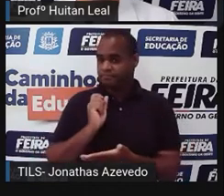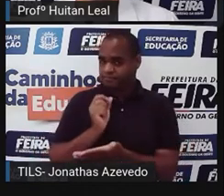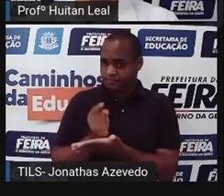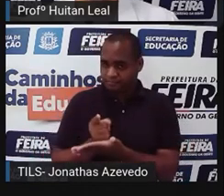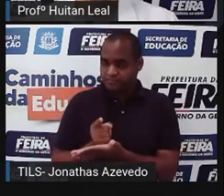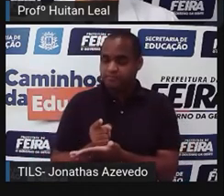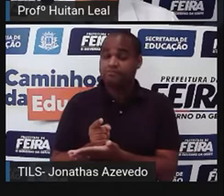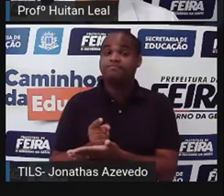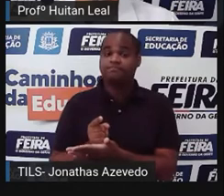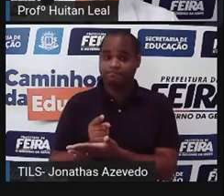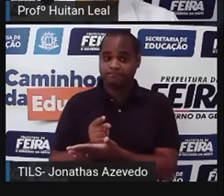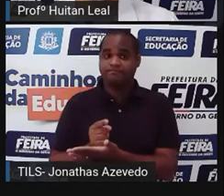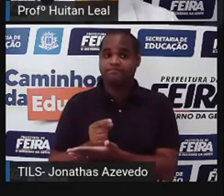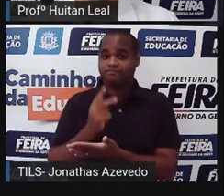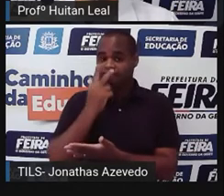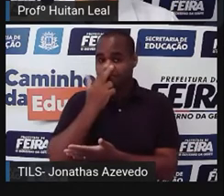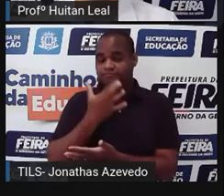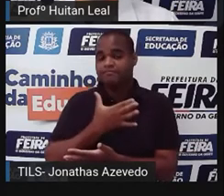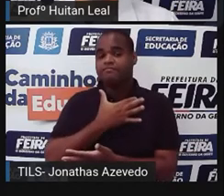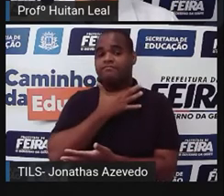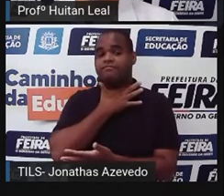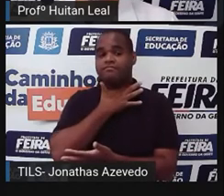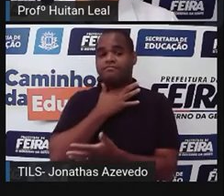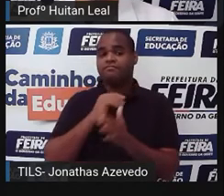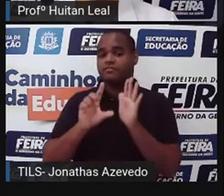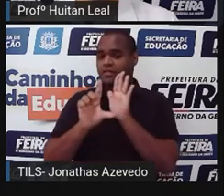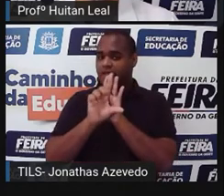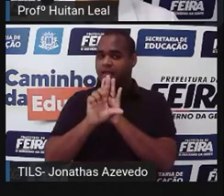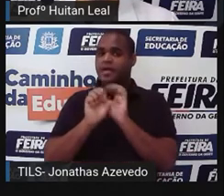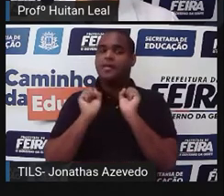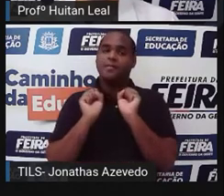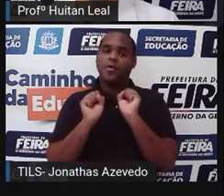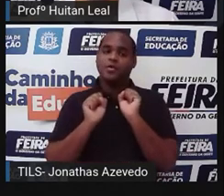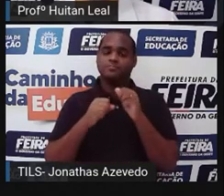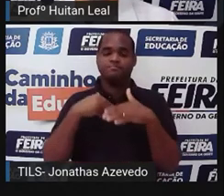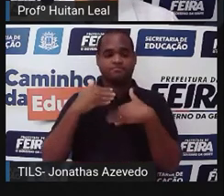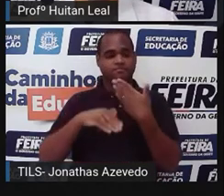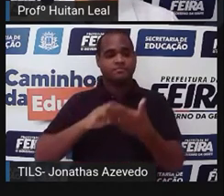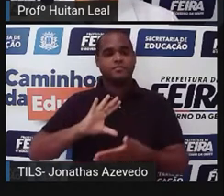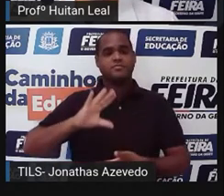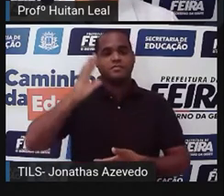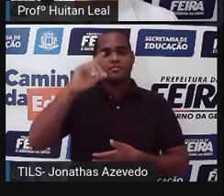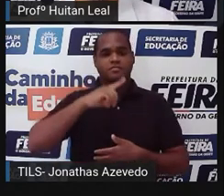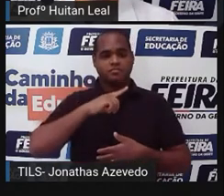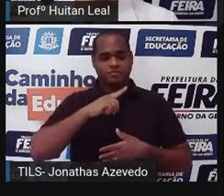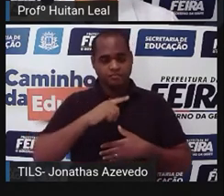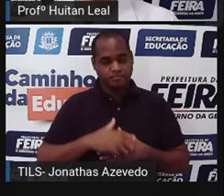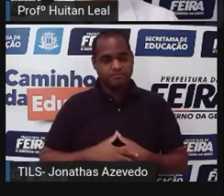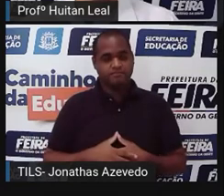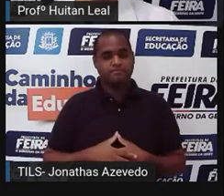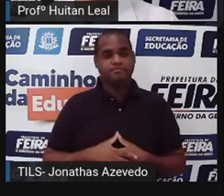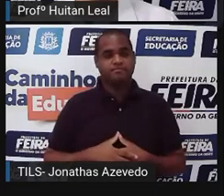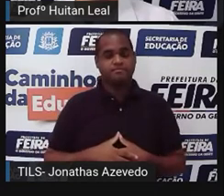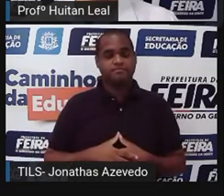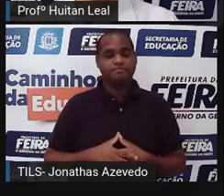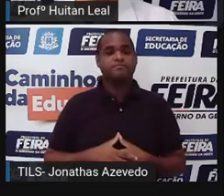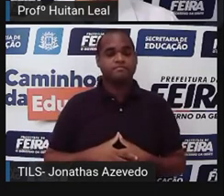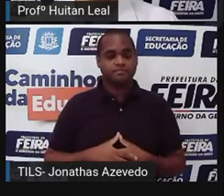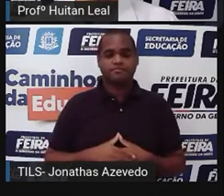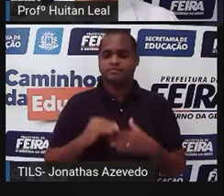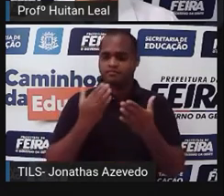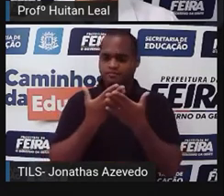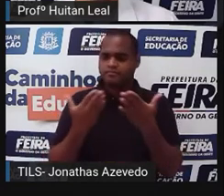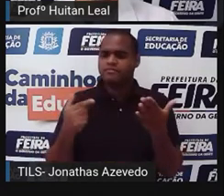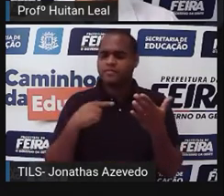a gente já sabe que é fora da lei, pode causar prejuízos para quem faz isso. Mas, como vocês podem